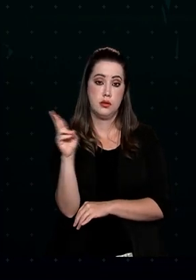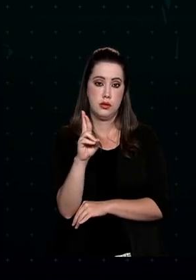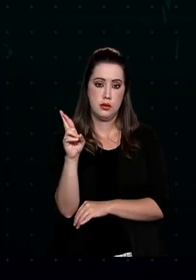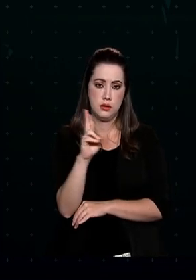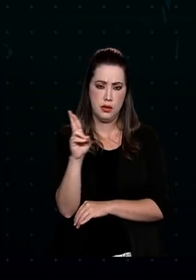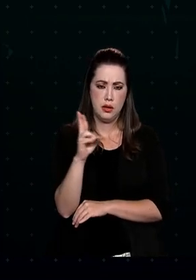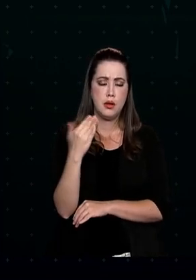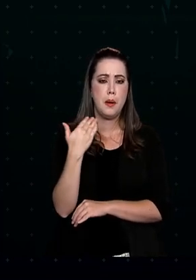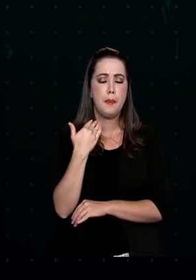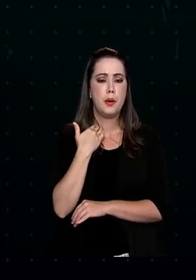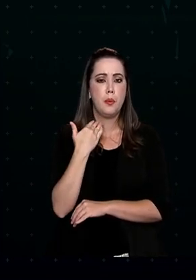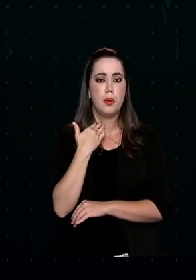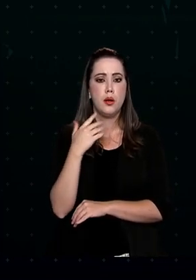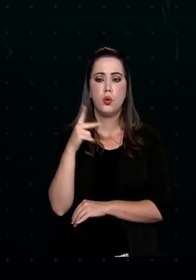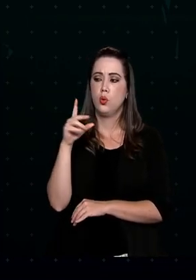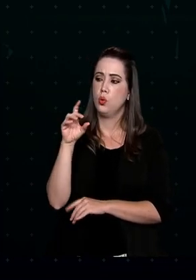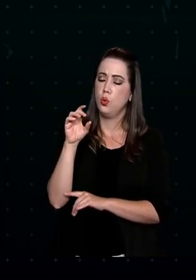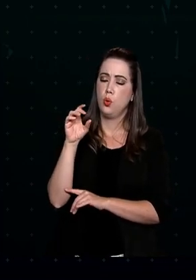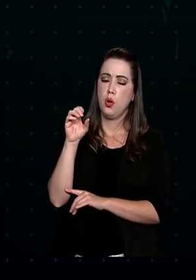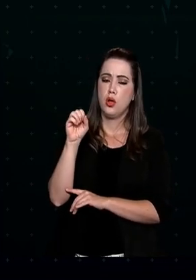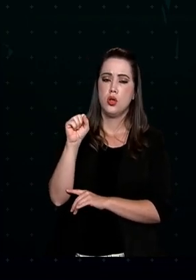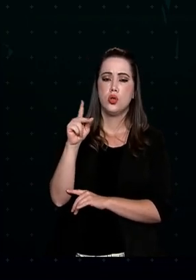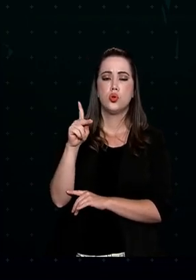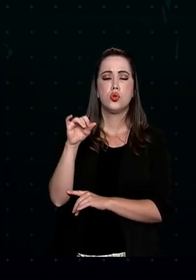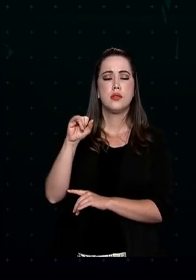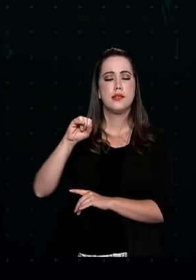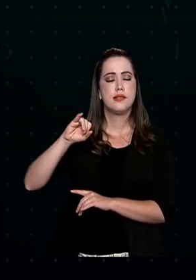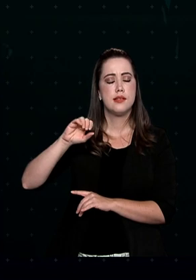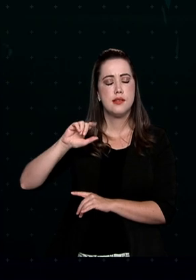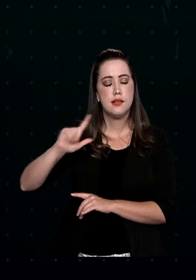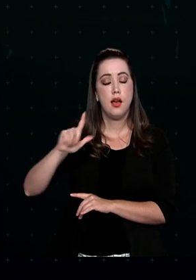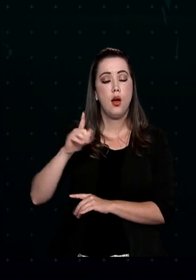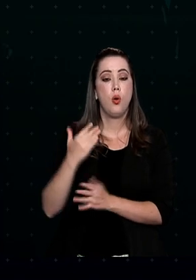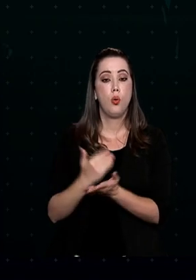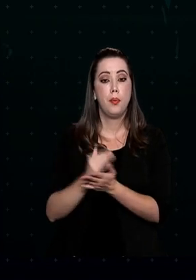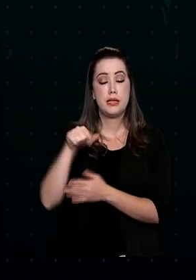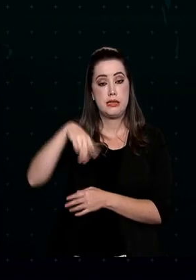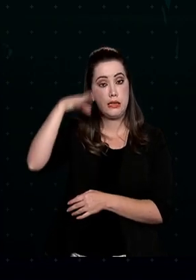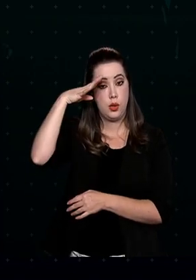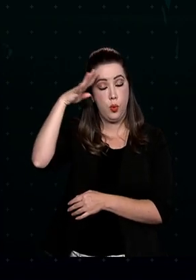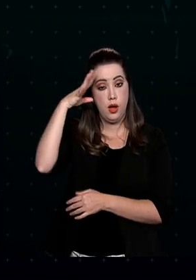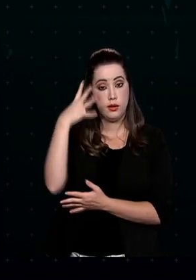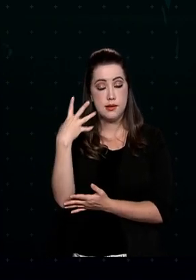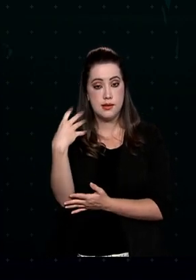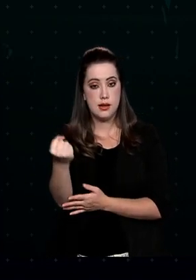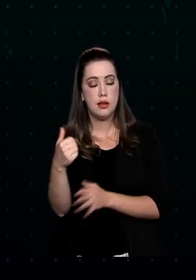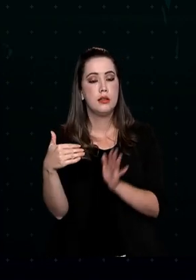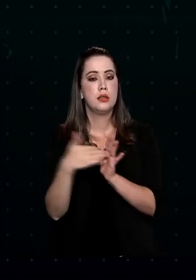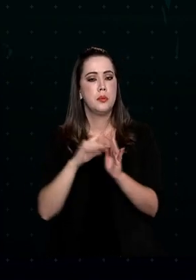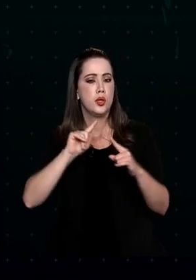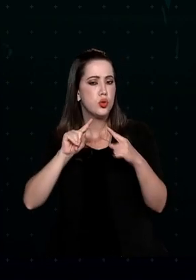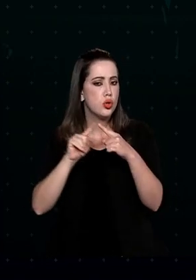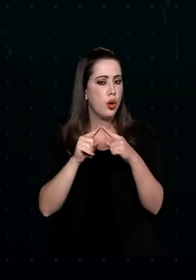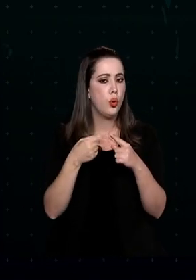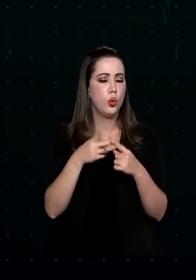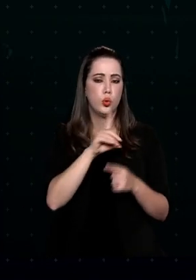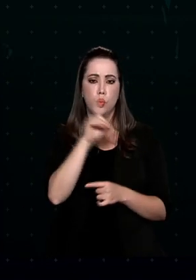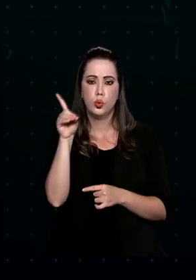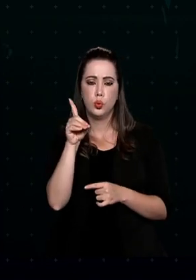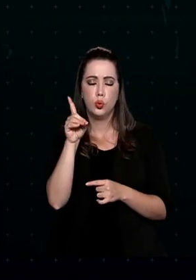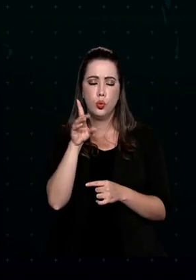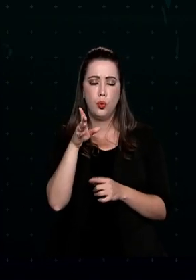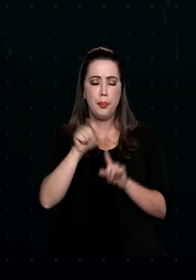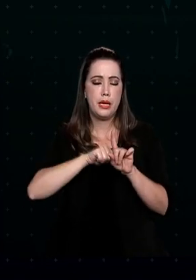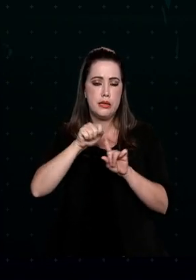social digital aberta pela Caixa vai ter o crédito a partir desta quarta-feira, também de acordo com a data de nascimento.